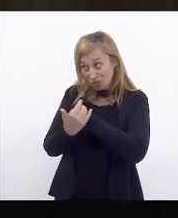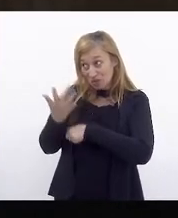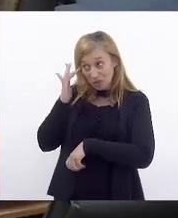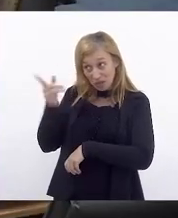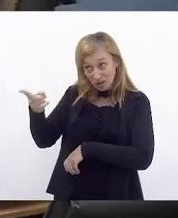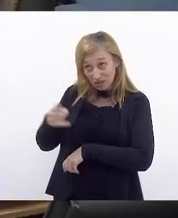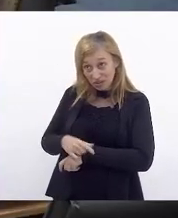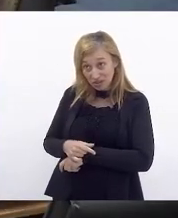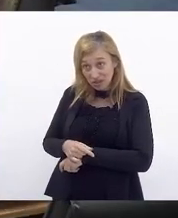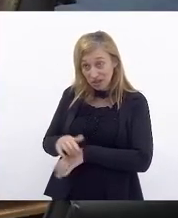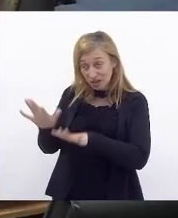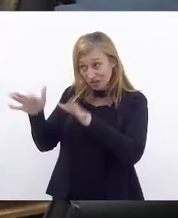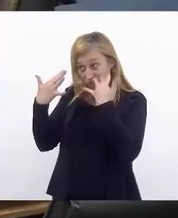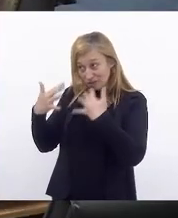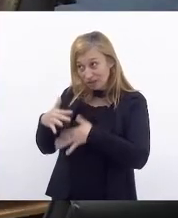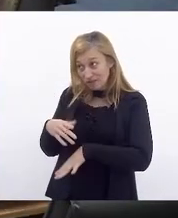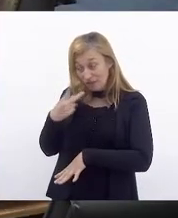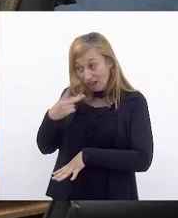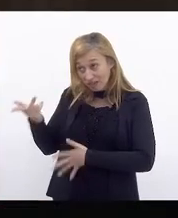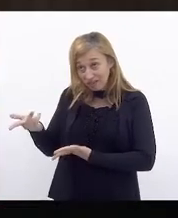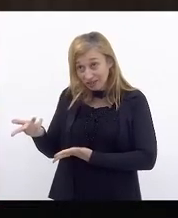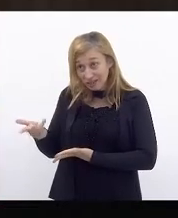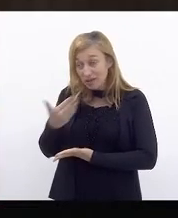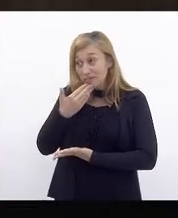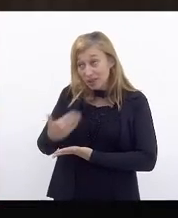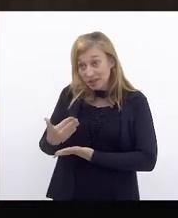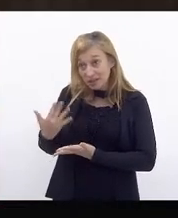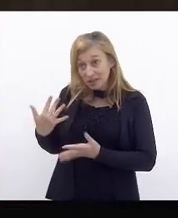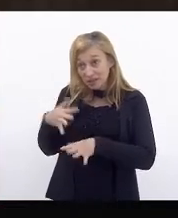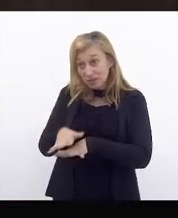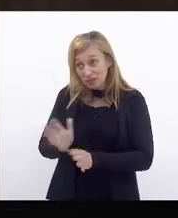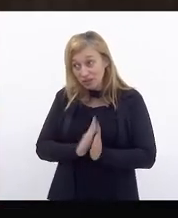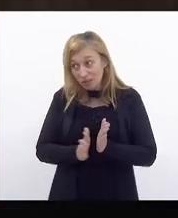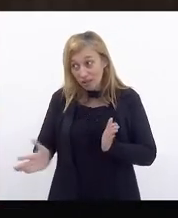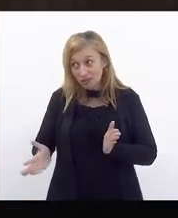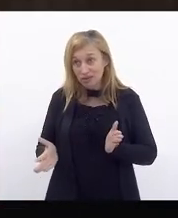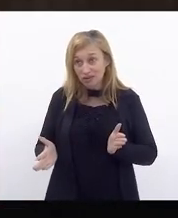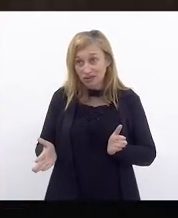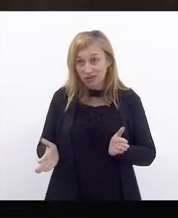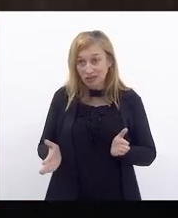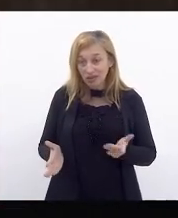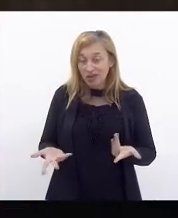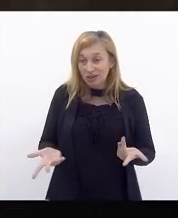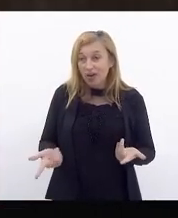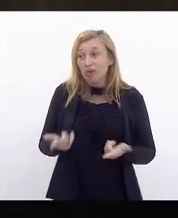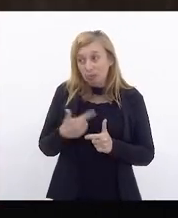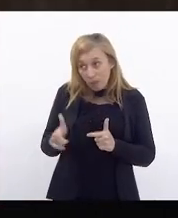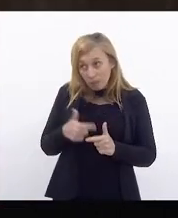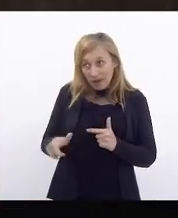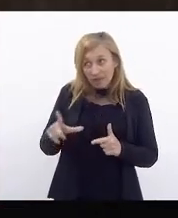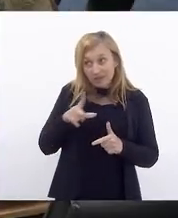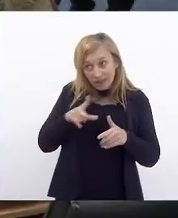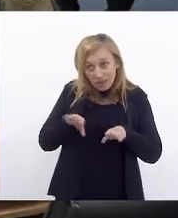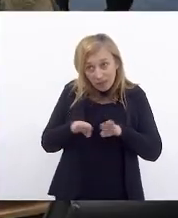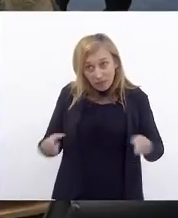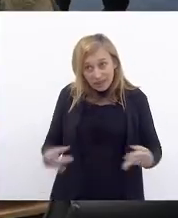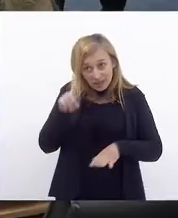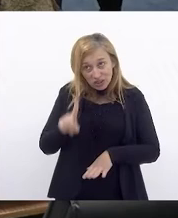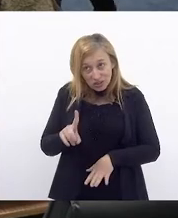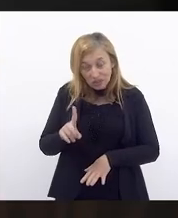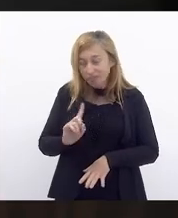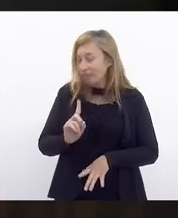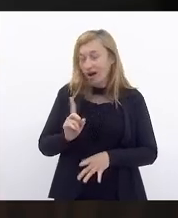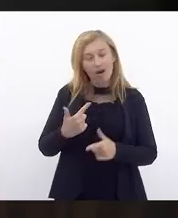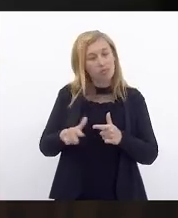Marquinho, estou dando entrada pela terceira vez, pedindo inclusão de pauta. Será que eu tenho algum problema com a mesa, diretora? Não, tem problema nenhum,